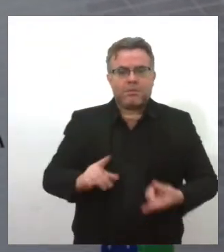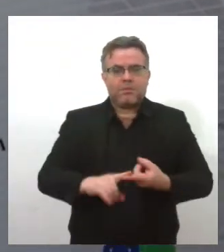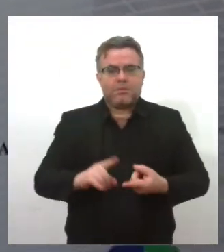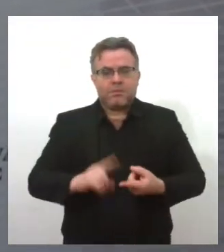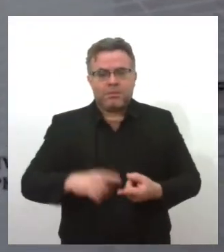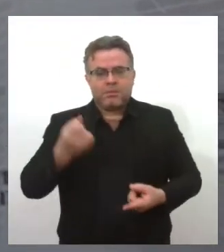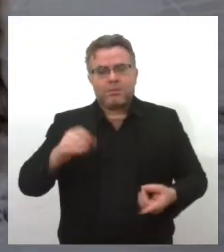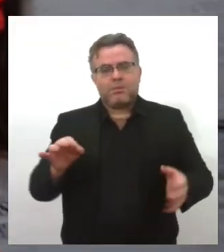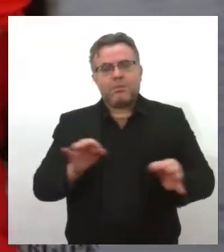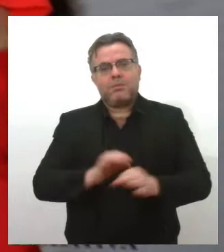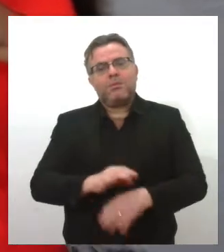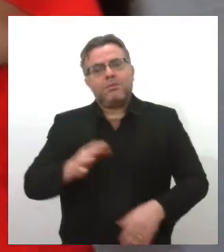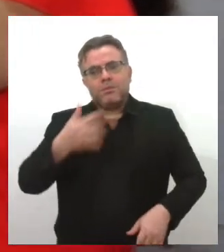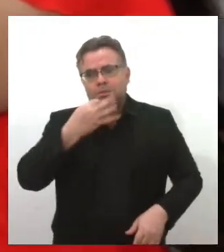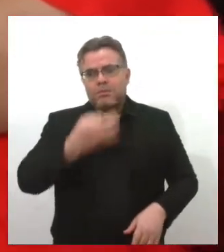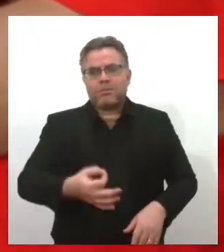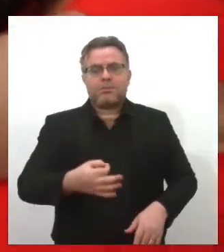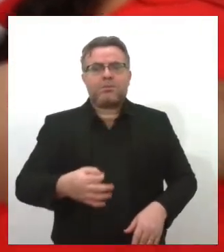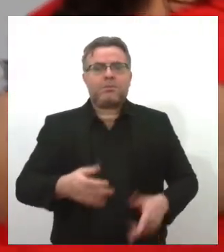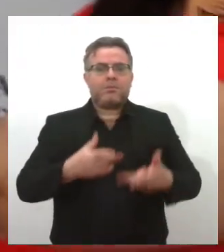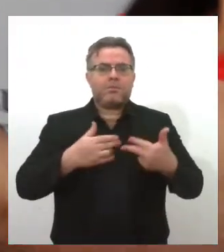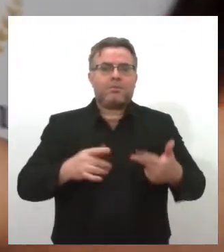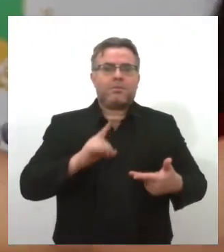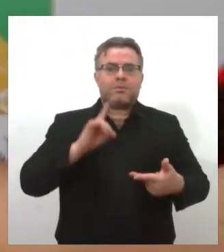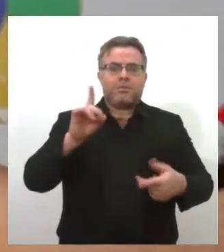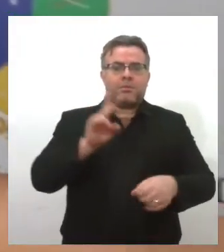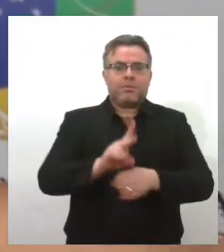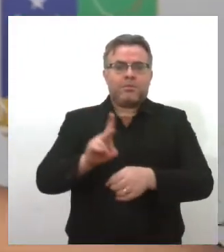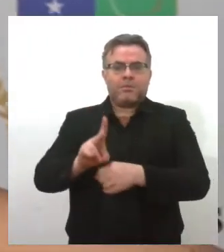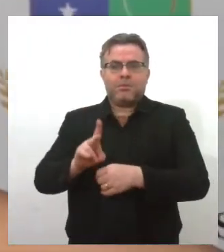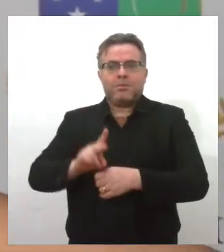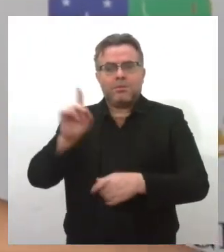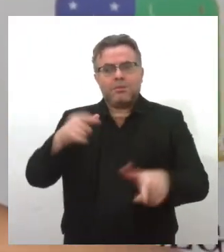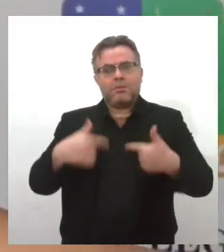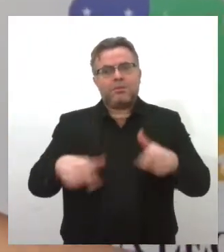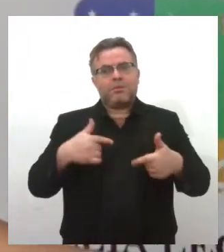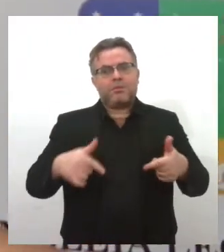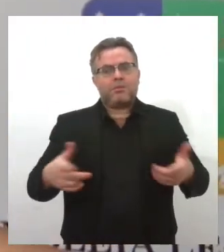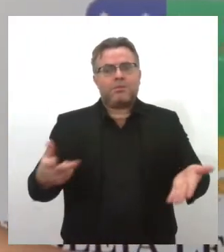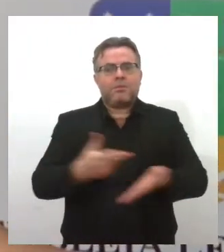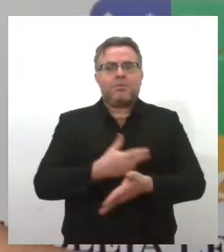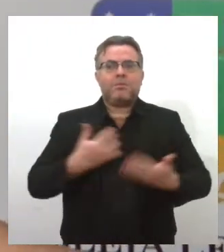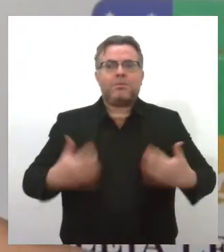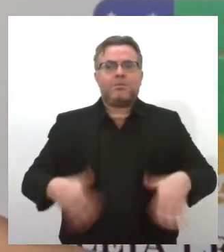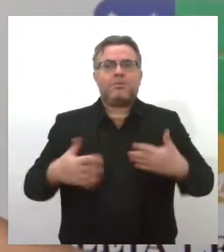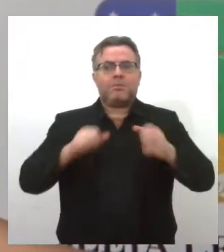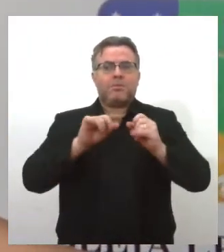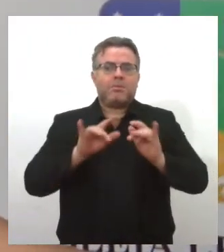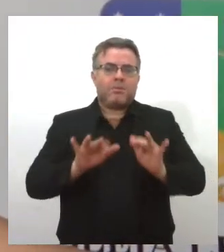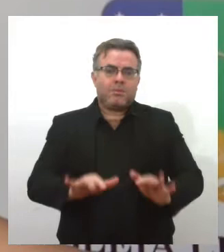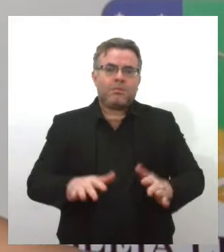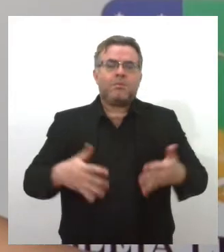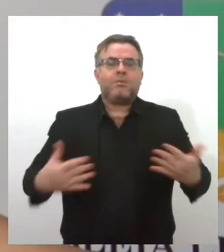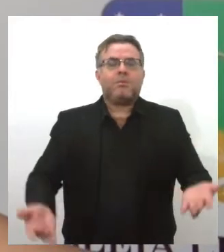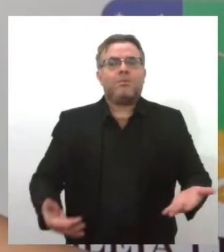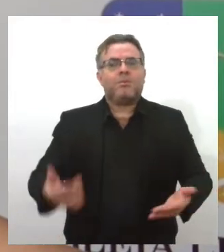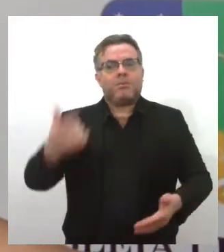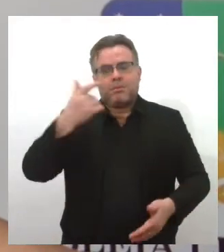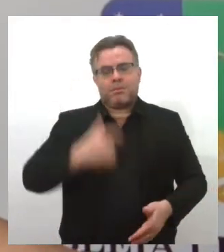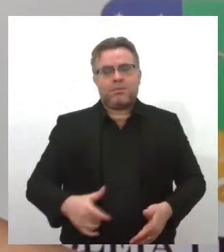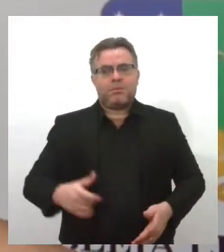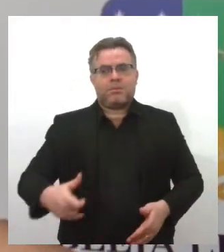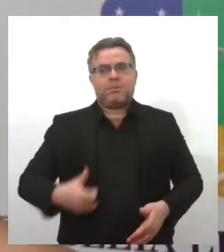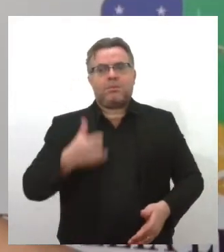Naturalmente. Eu acho que as coisas de Deus, quando Deus age, as coisas acontecem. Imagine um sergipano de apenas